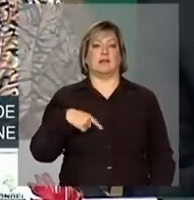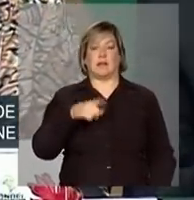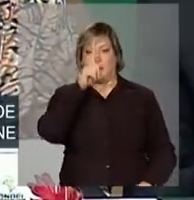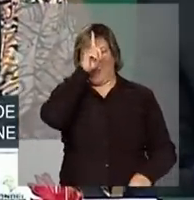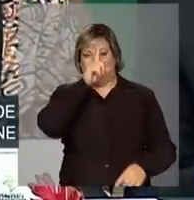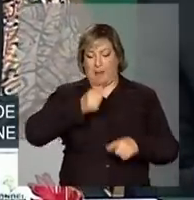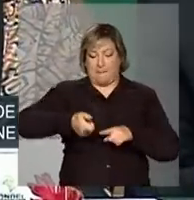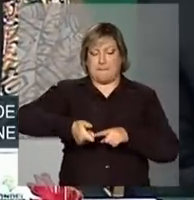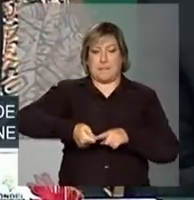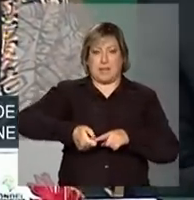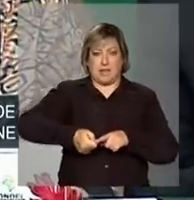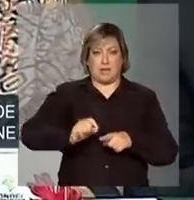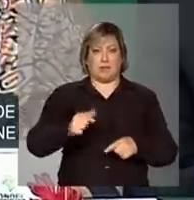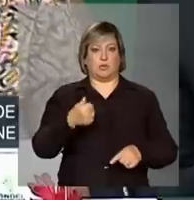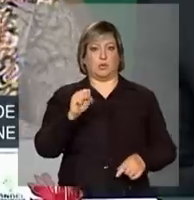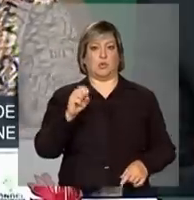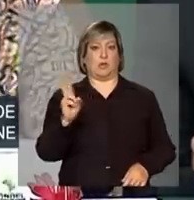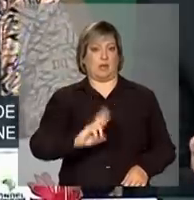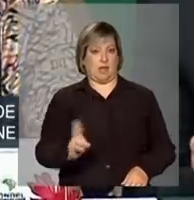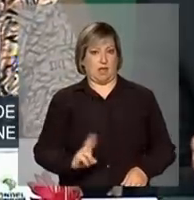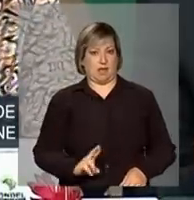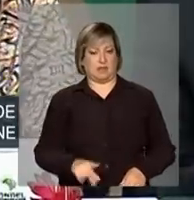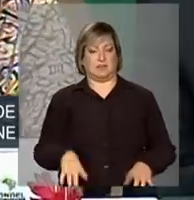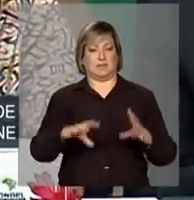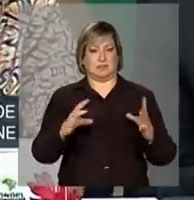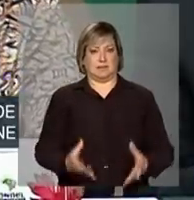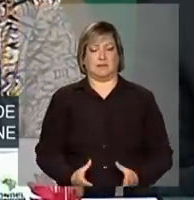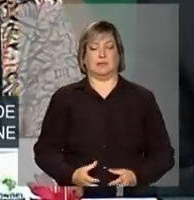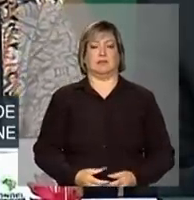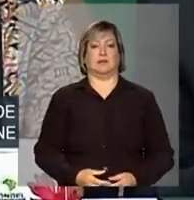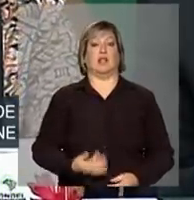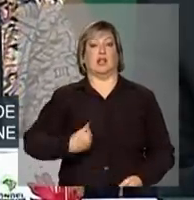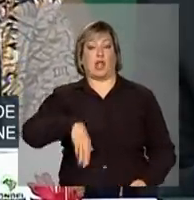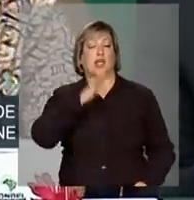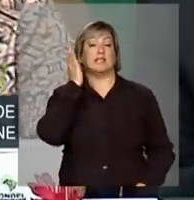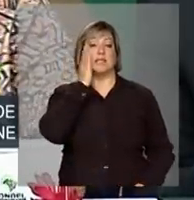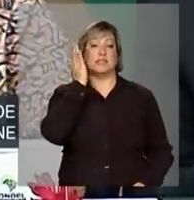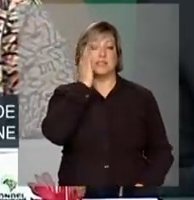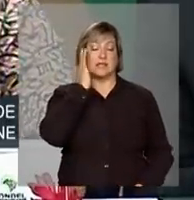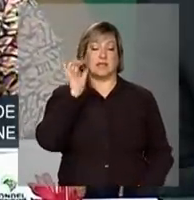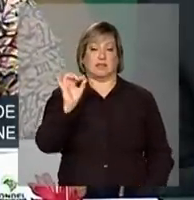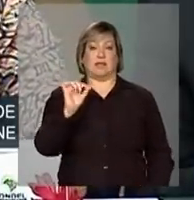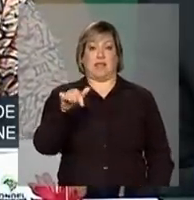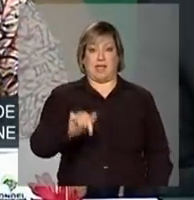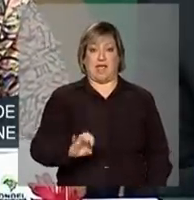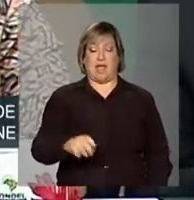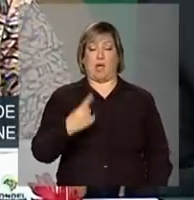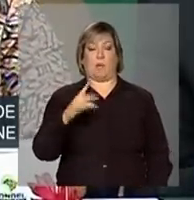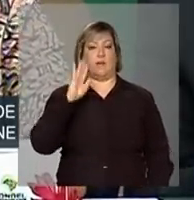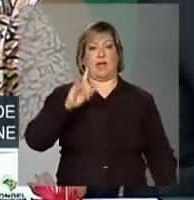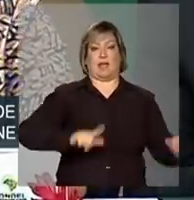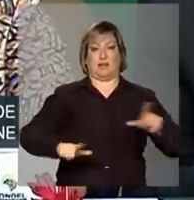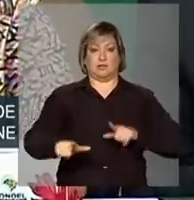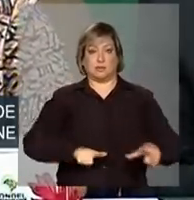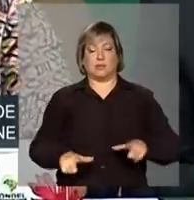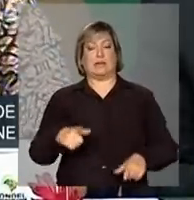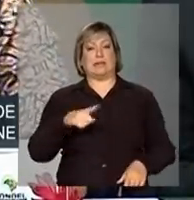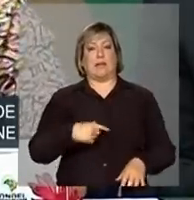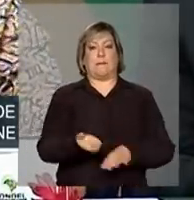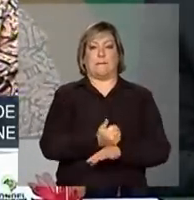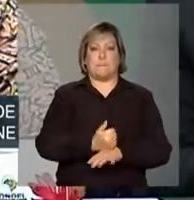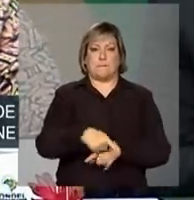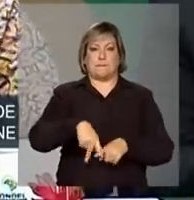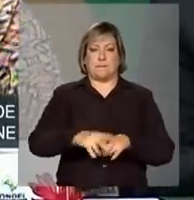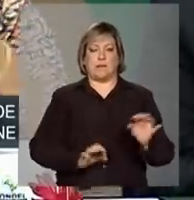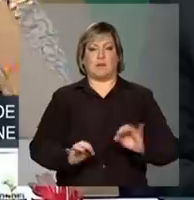de R 18,00. Nós sabemos que essa é uma das ações em que há mais aprimoramentos a